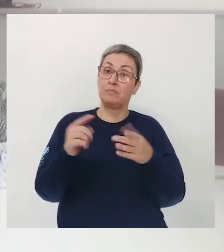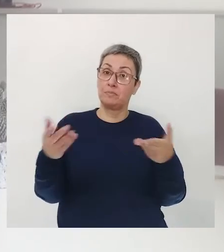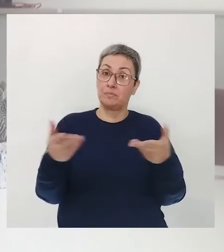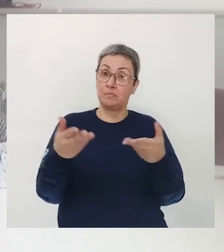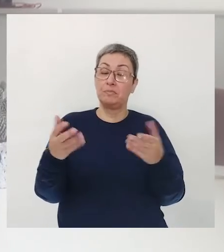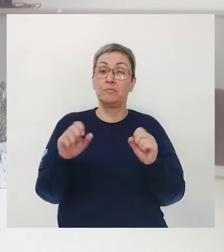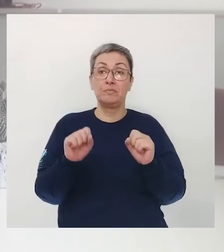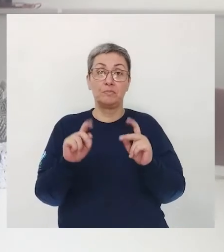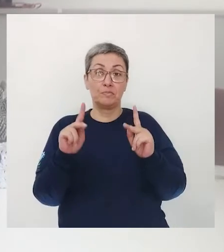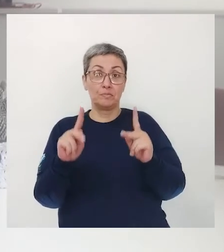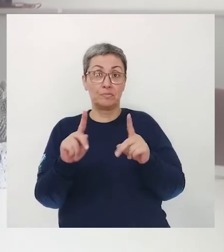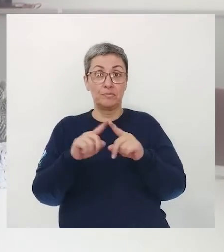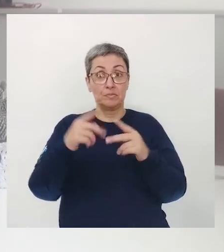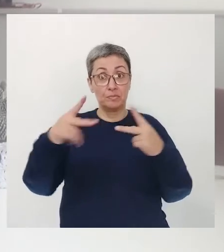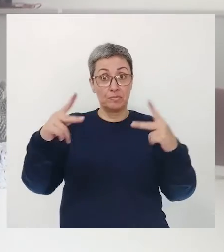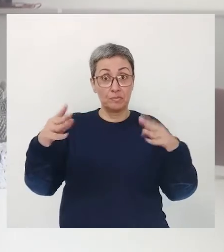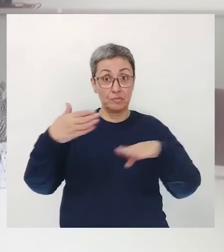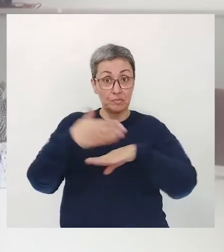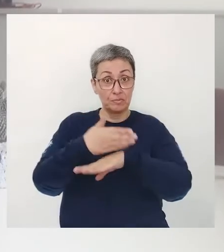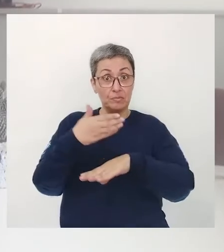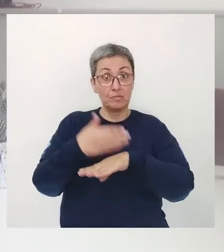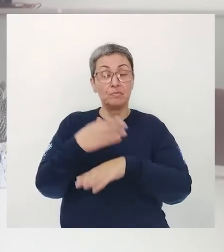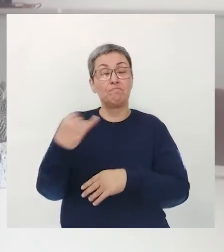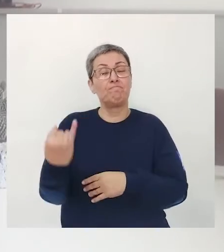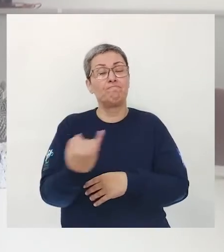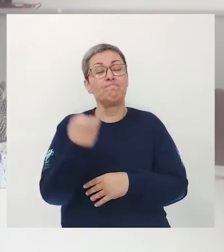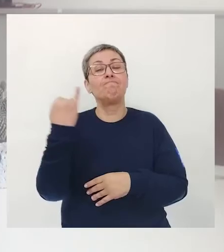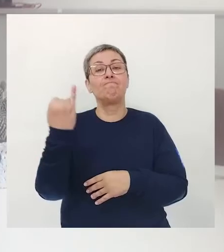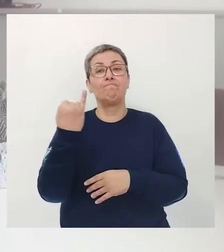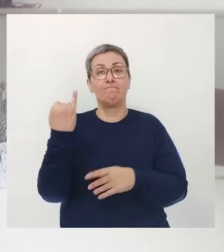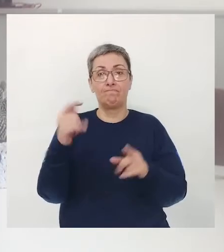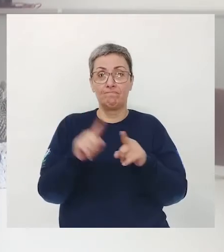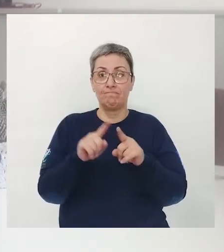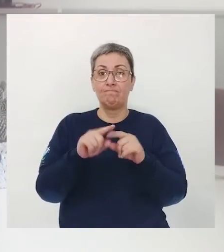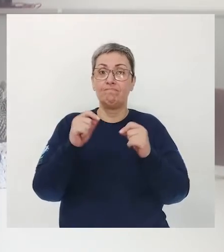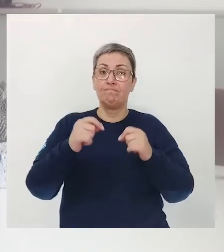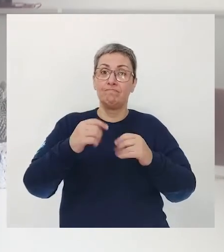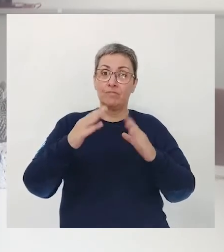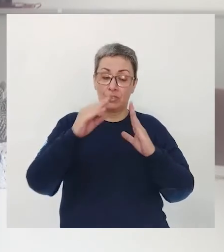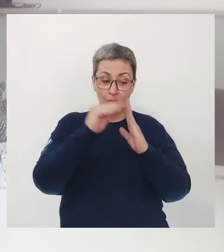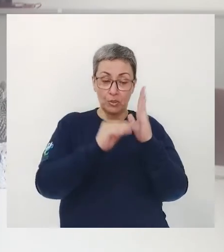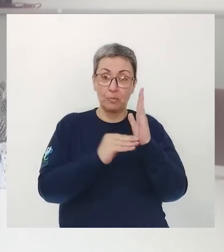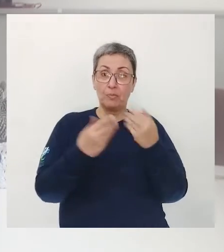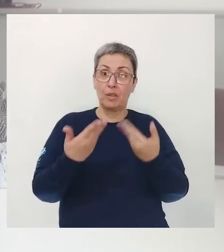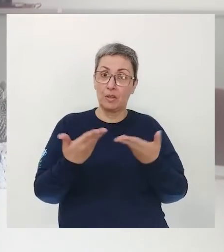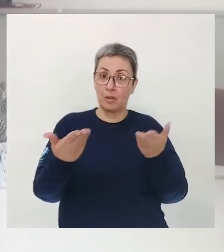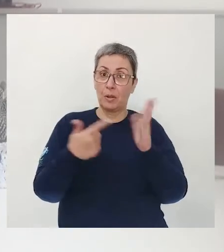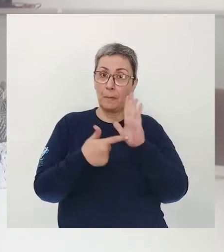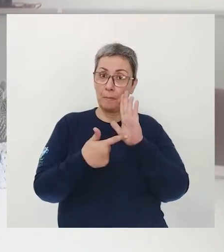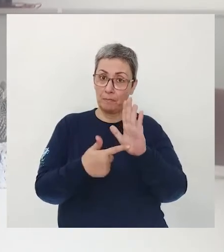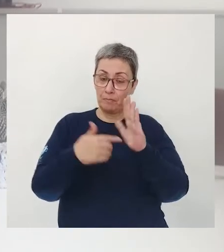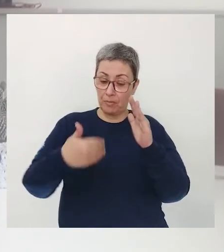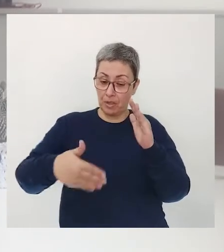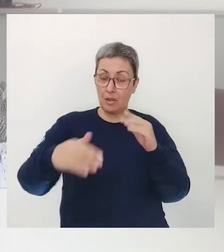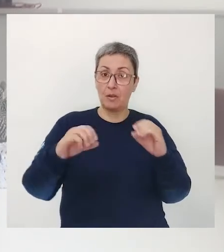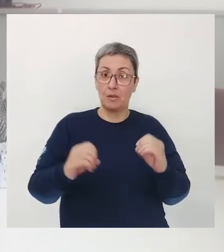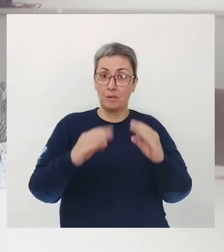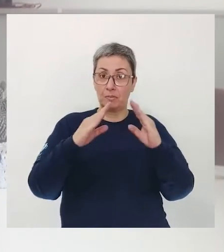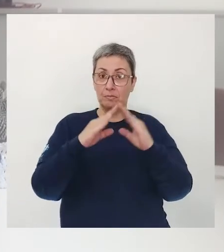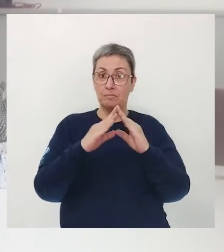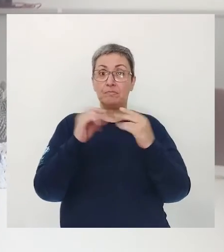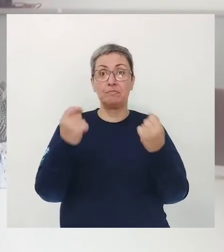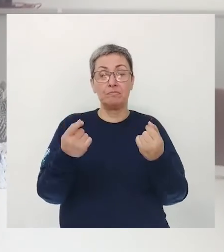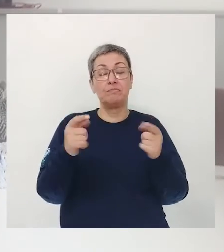Por aqui Tá? A sua participação É muito importante A sua produção também Eu quero mostrar A sua produção Aqui nos próximos